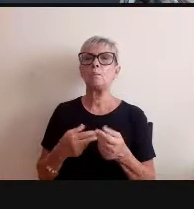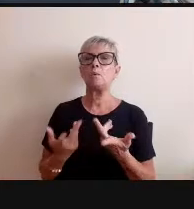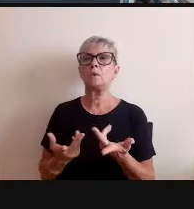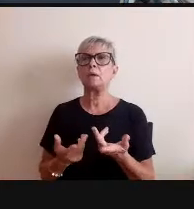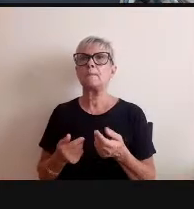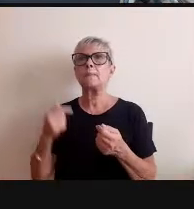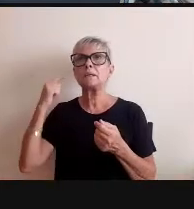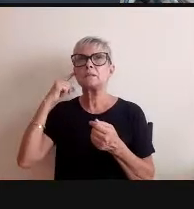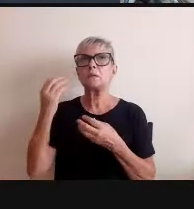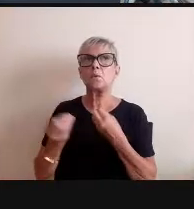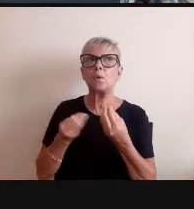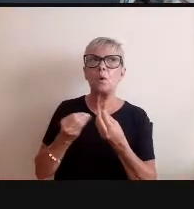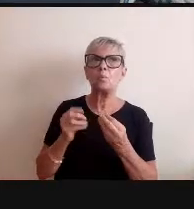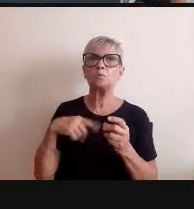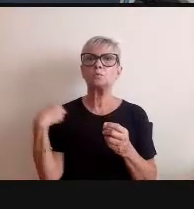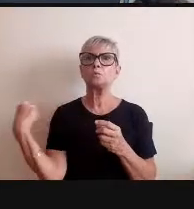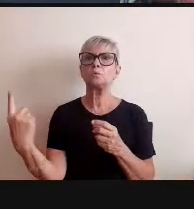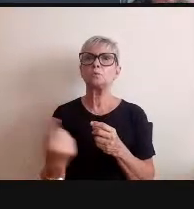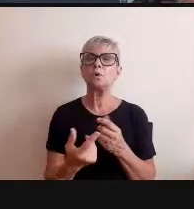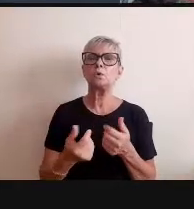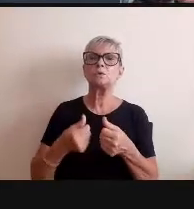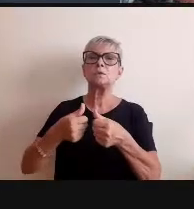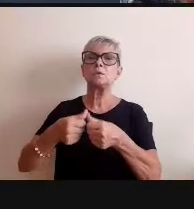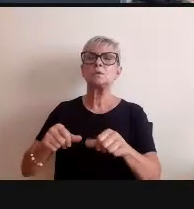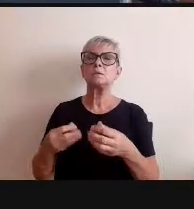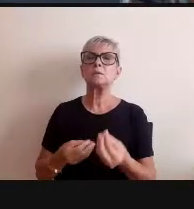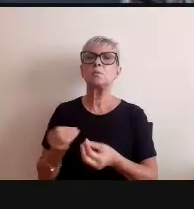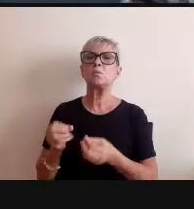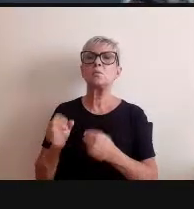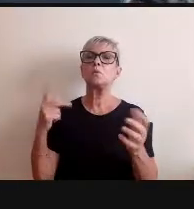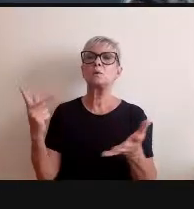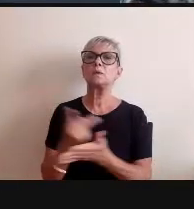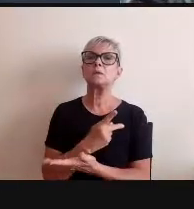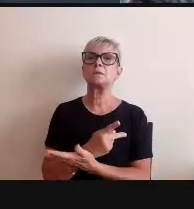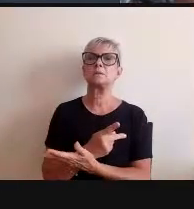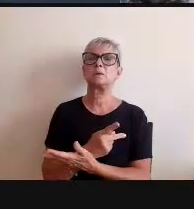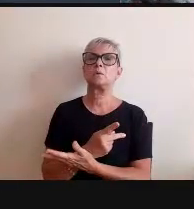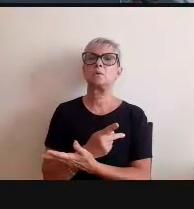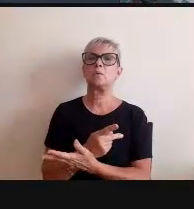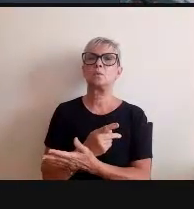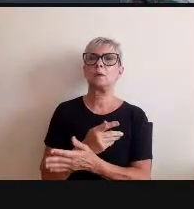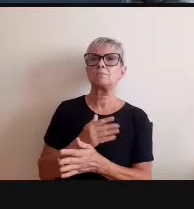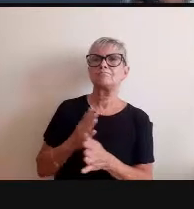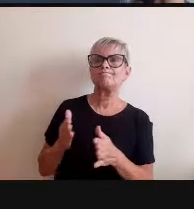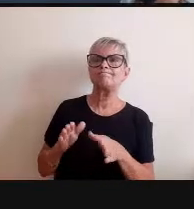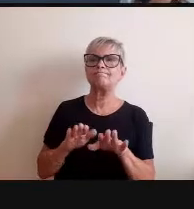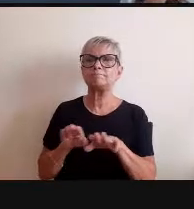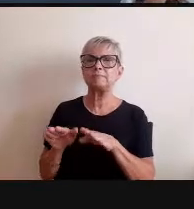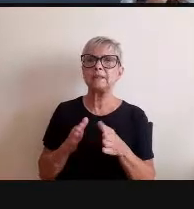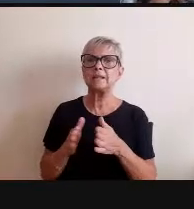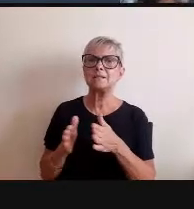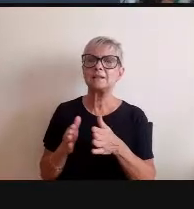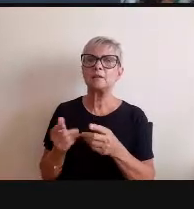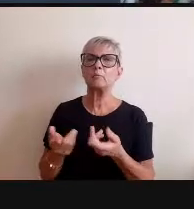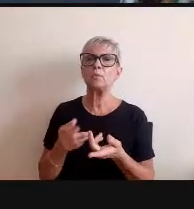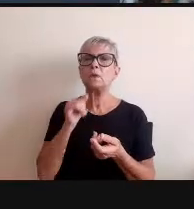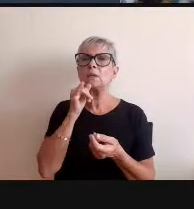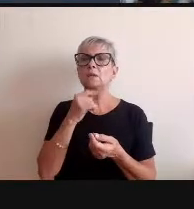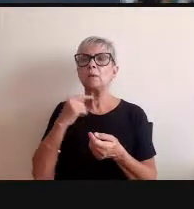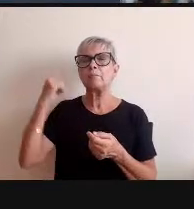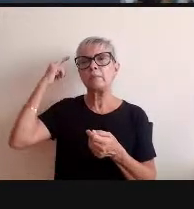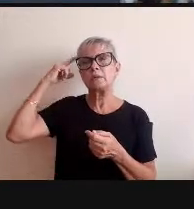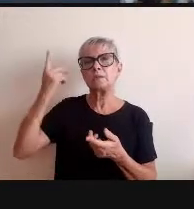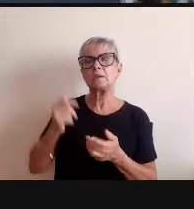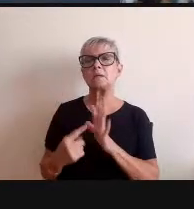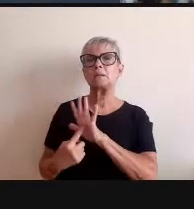estamos é é é é que aconteceu nesse meio tempo e a outra coisa é além da exposição